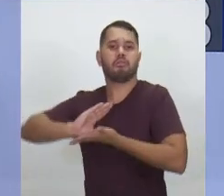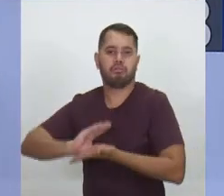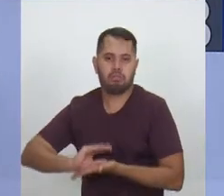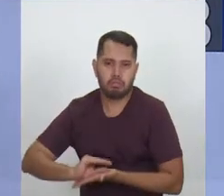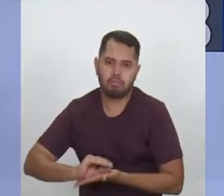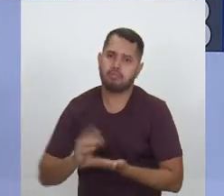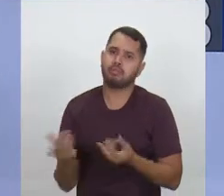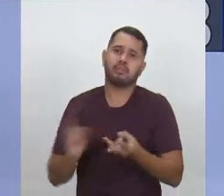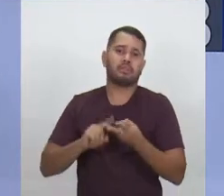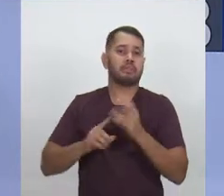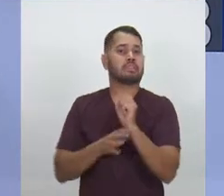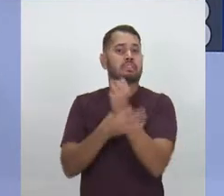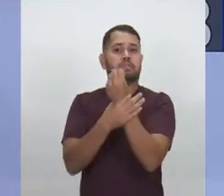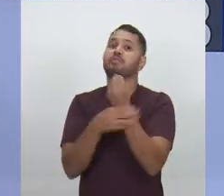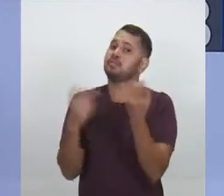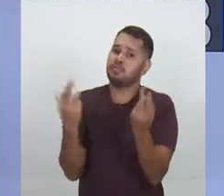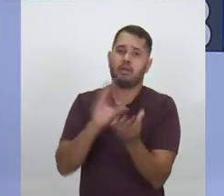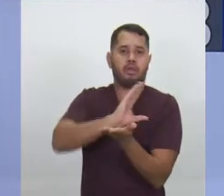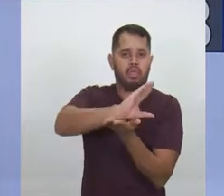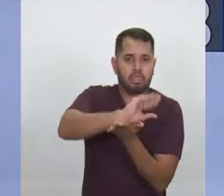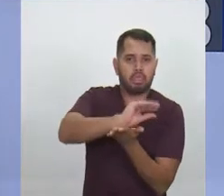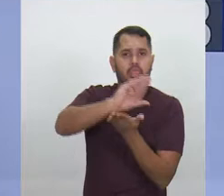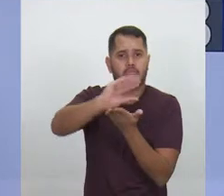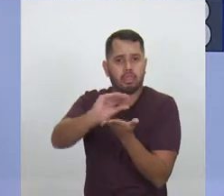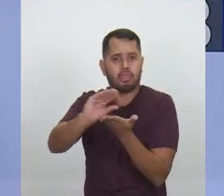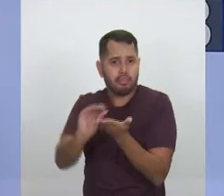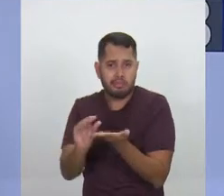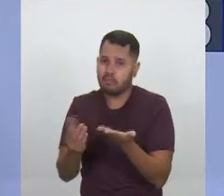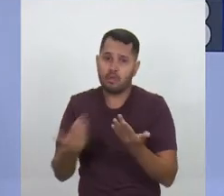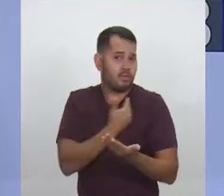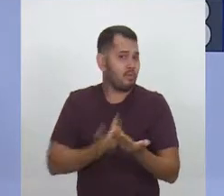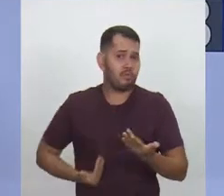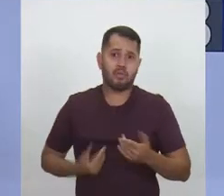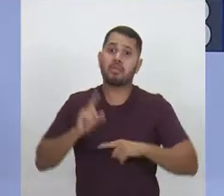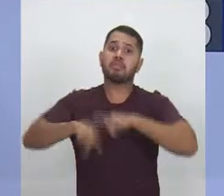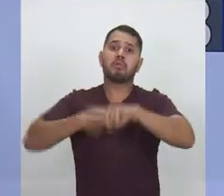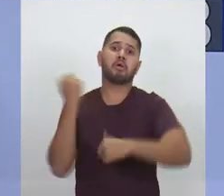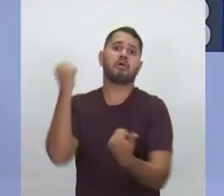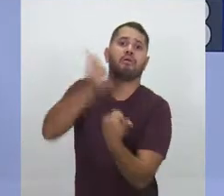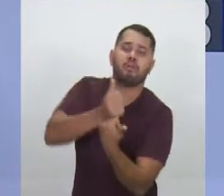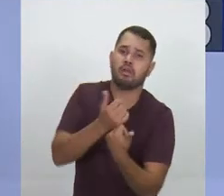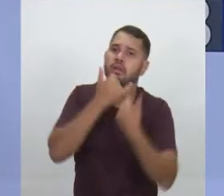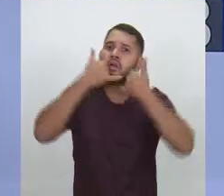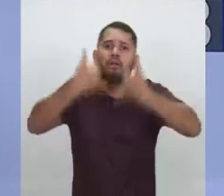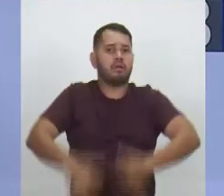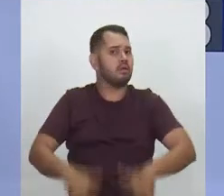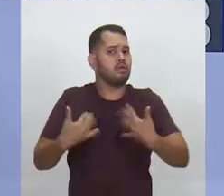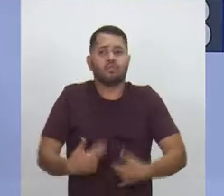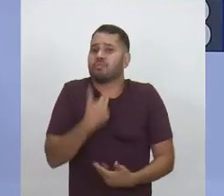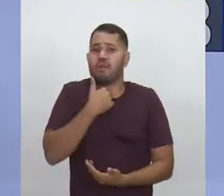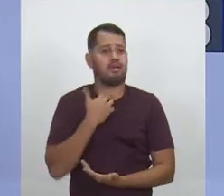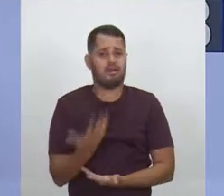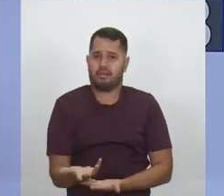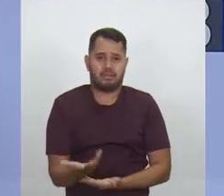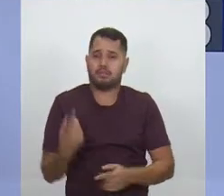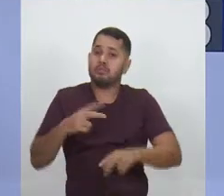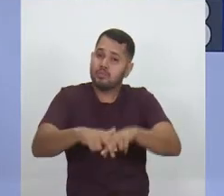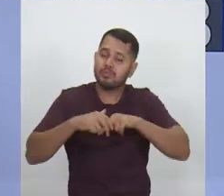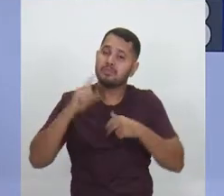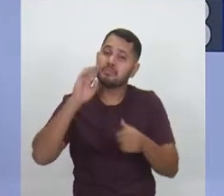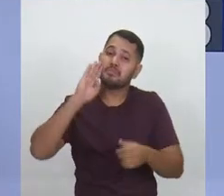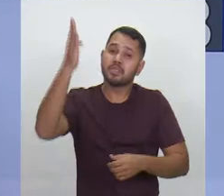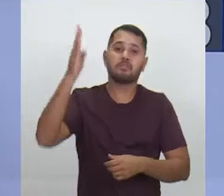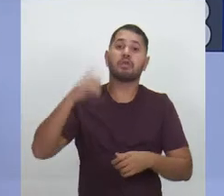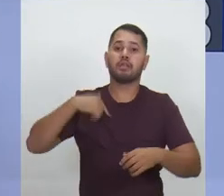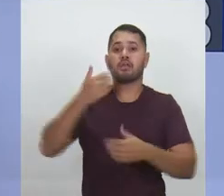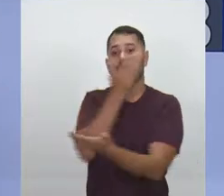um corte em segurança pública. Qualquer governo vai ter muita dificuldade para governar com essa política que está aí. Então, o primeiro passo